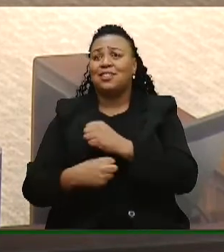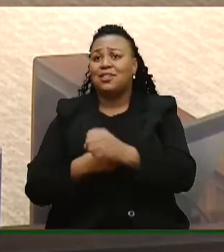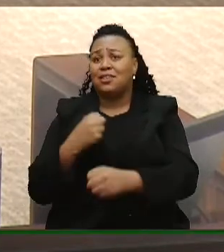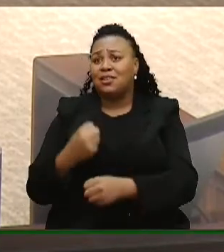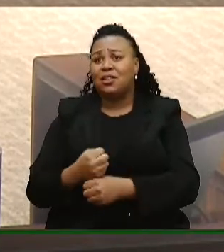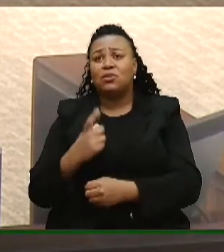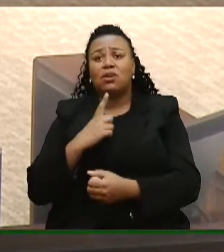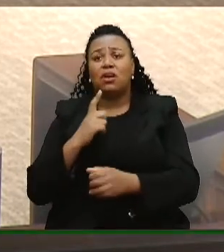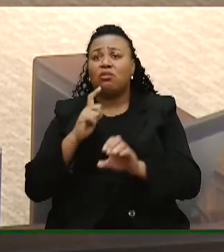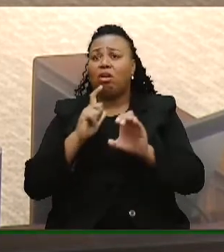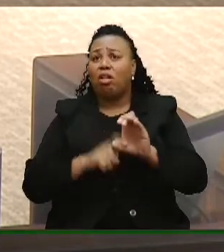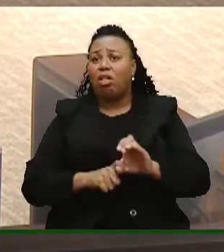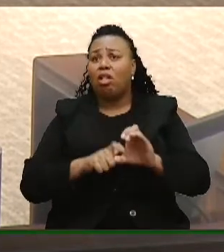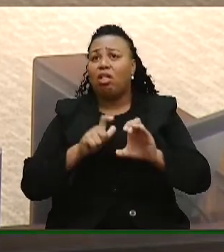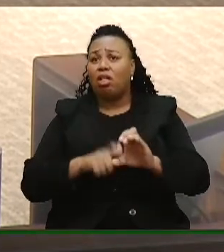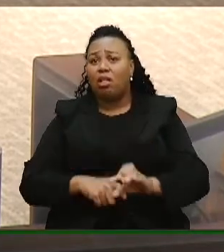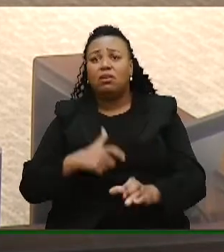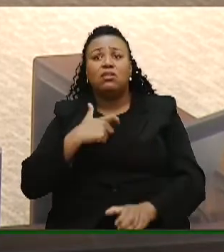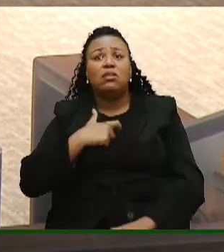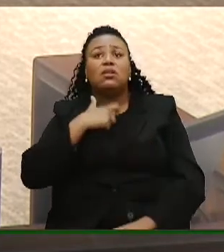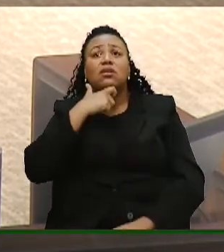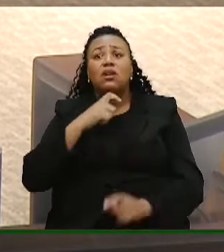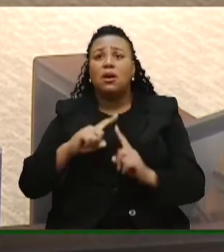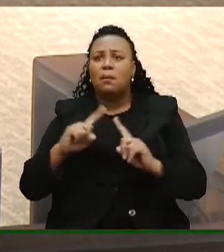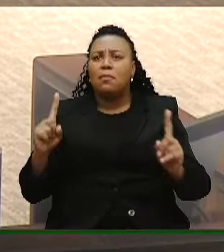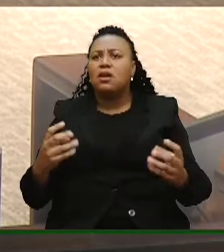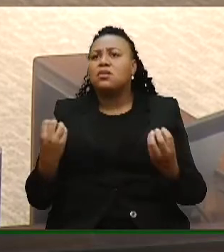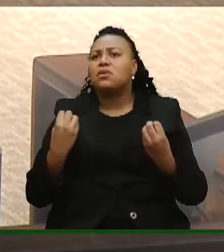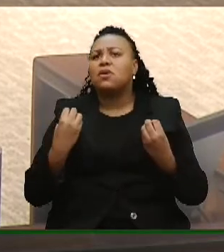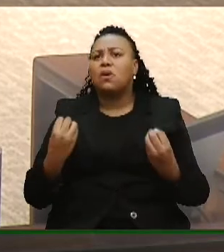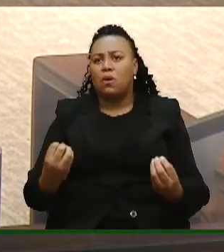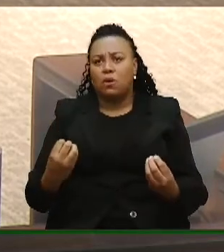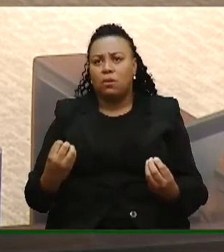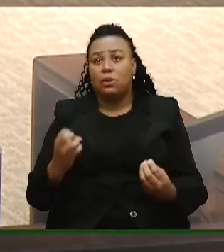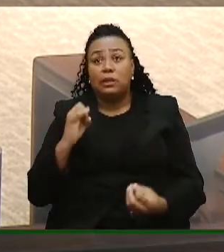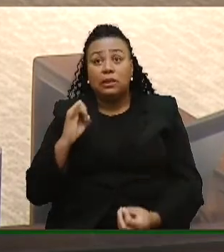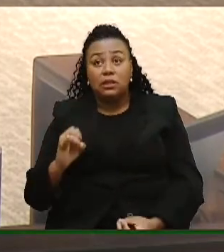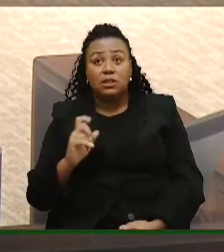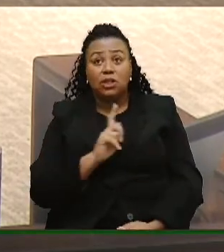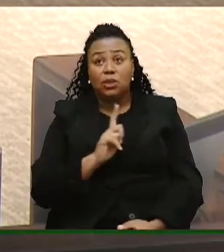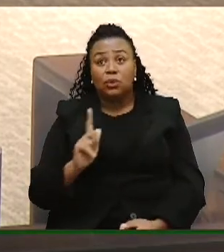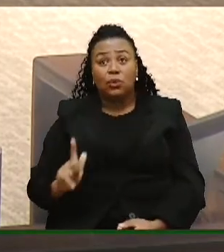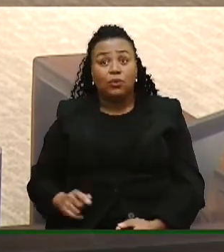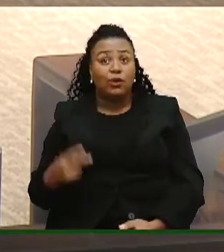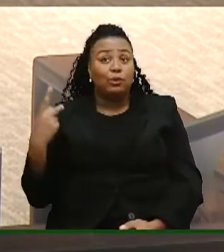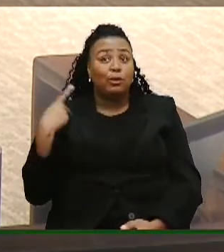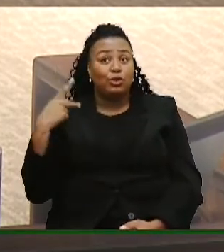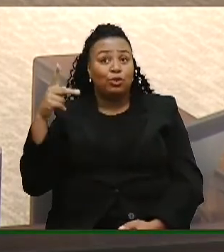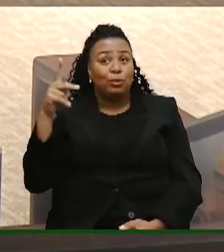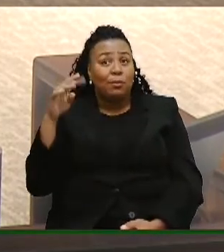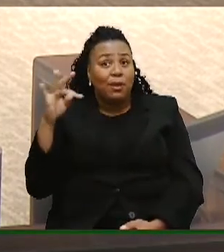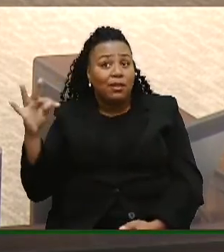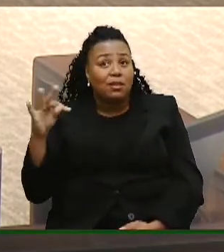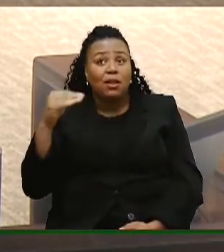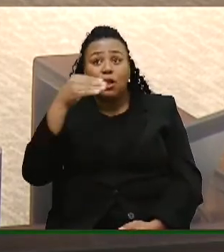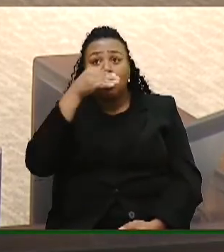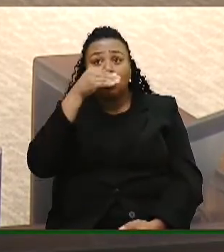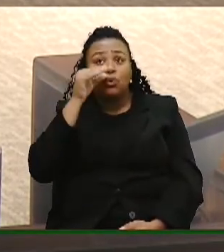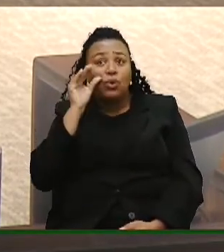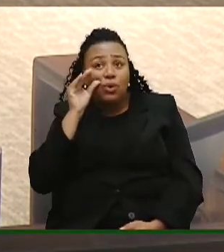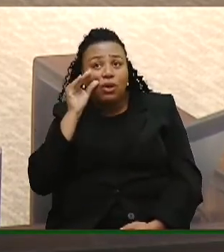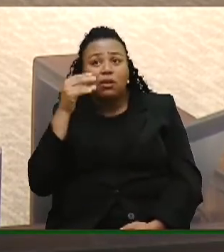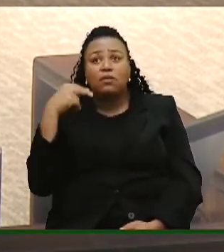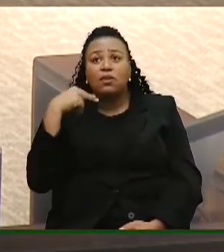deficitários. Mas como é que pode, se no governo do PT, do Olívio e do Tarso,